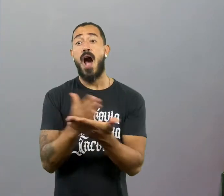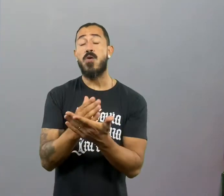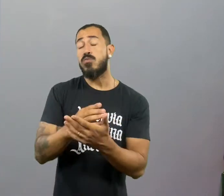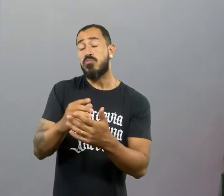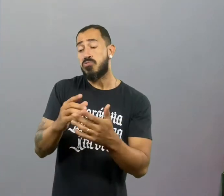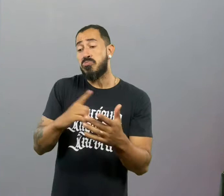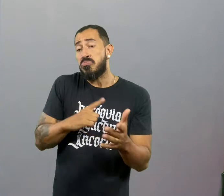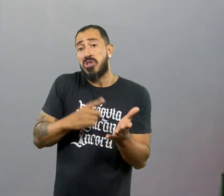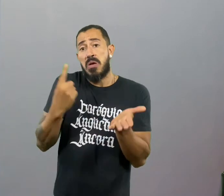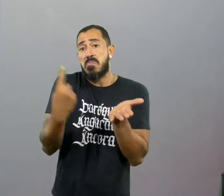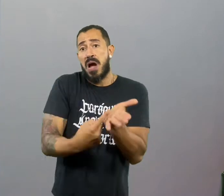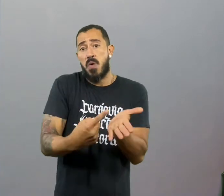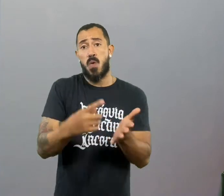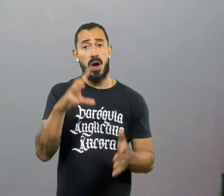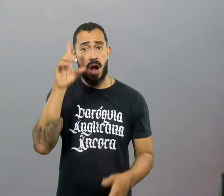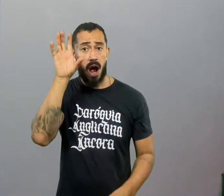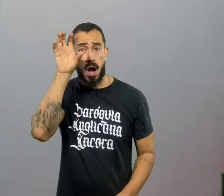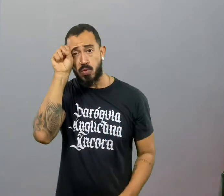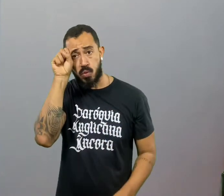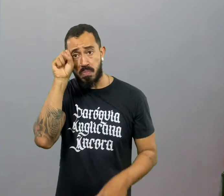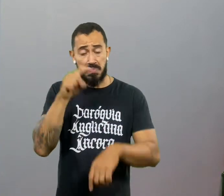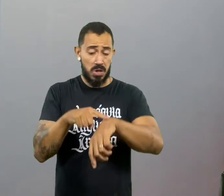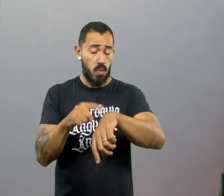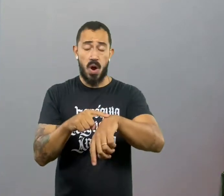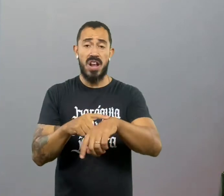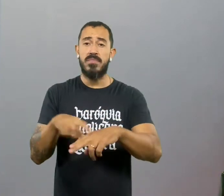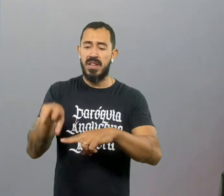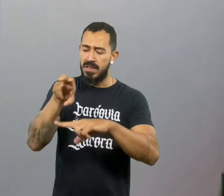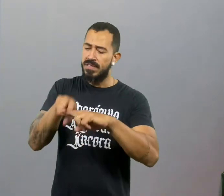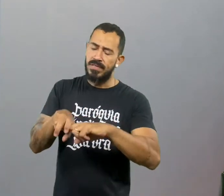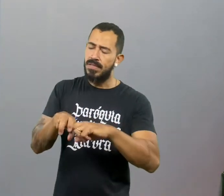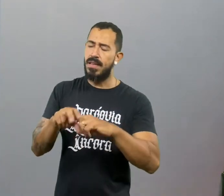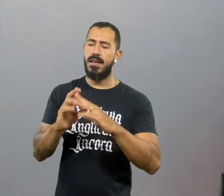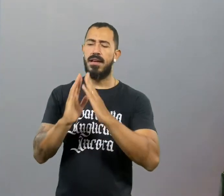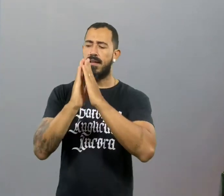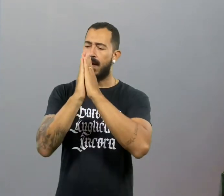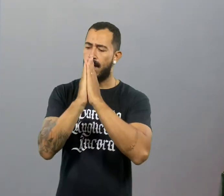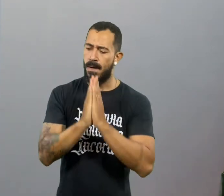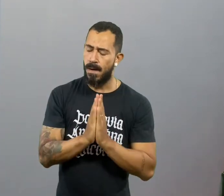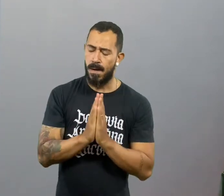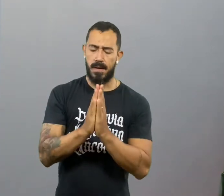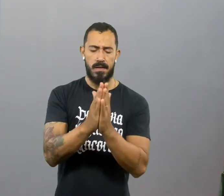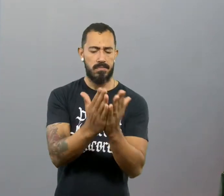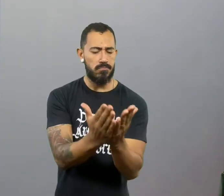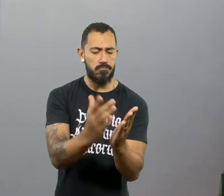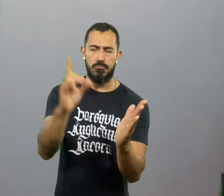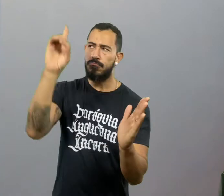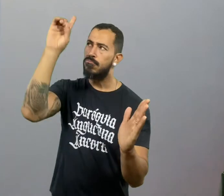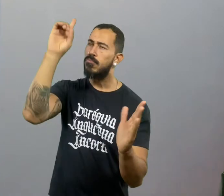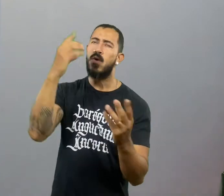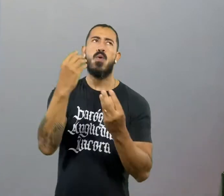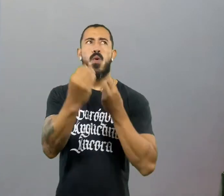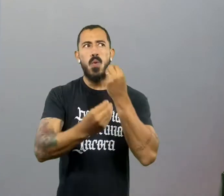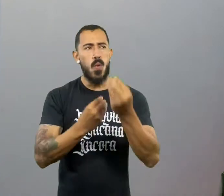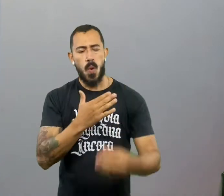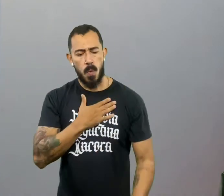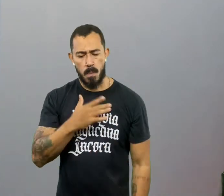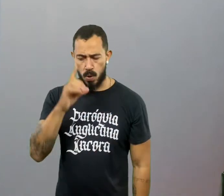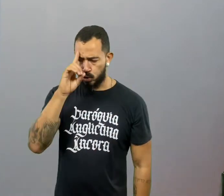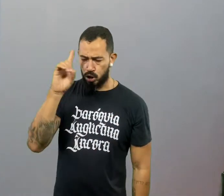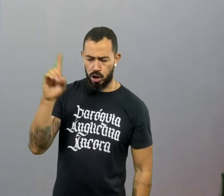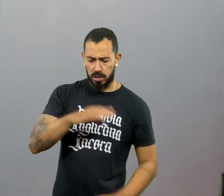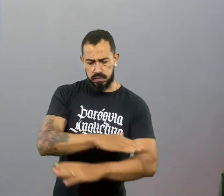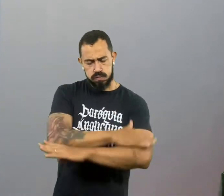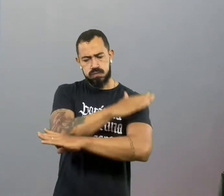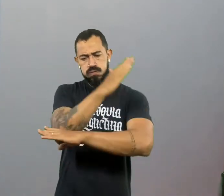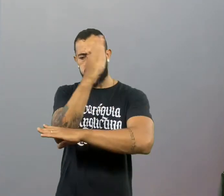isso quando vão dormir. Sabe? Ela senta na cama. Ela olha a Bíblia. E vai pensar como foi o meu dia. Como eu